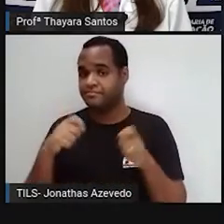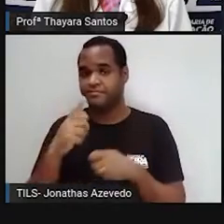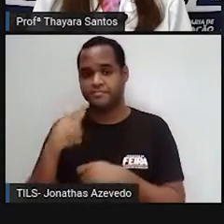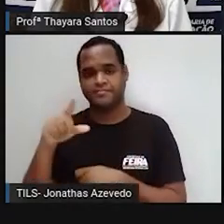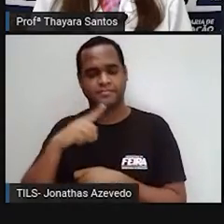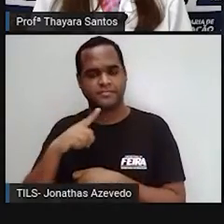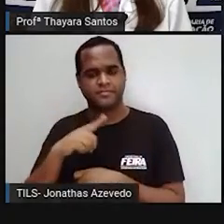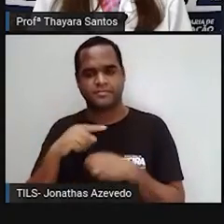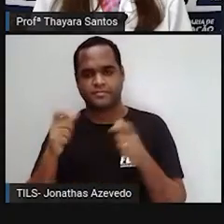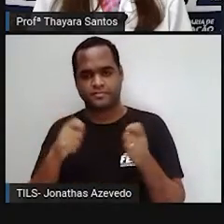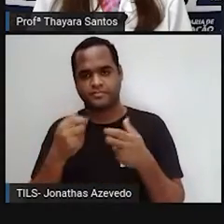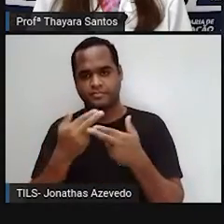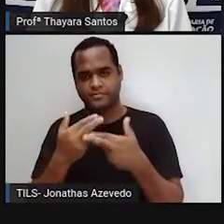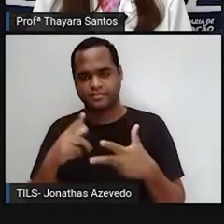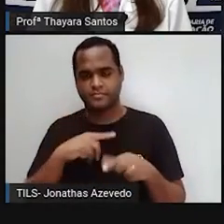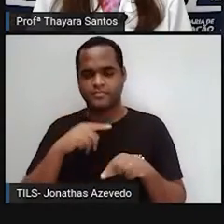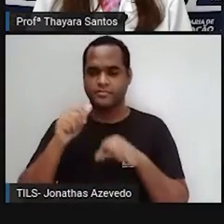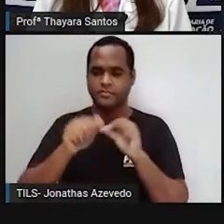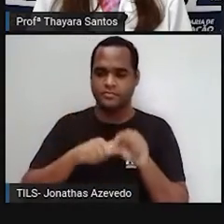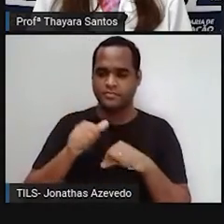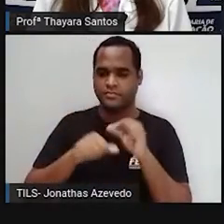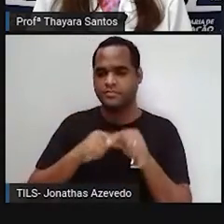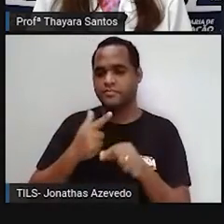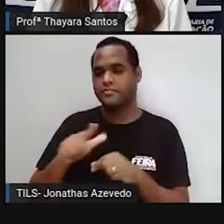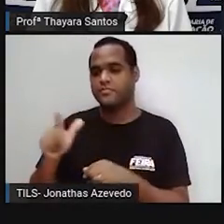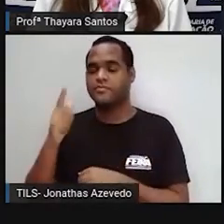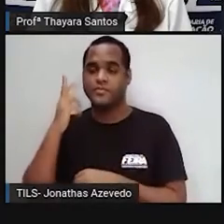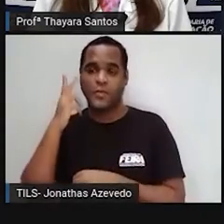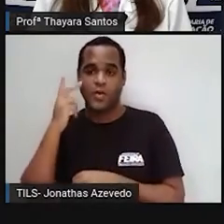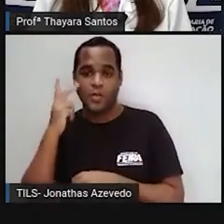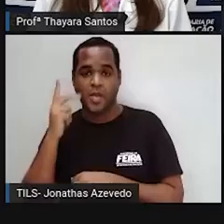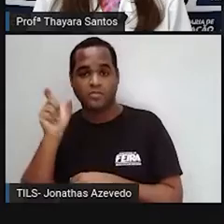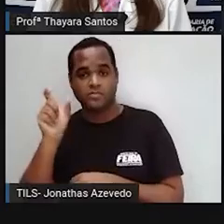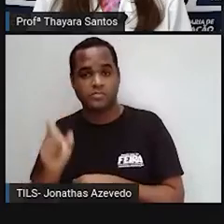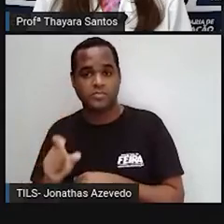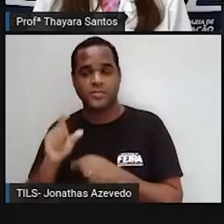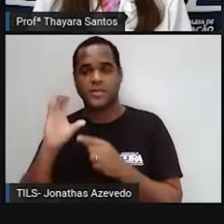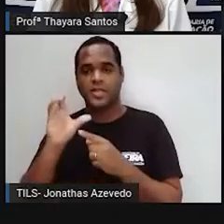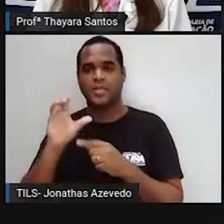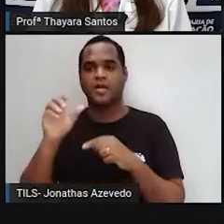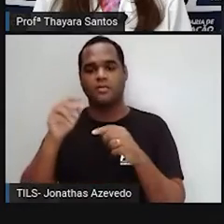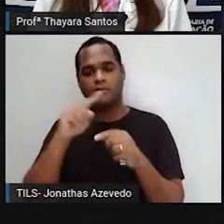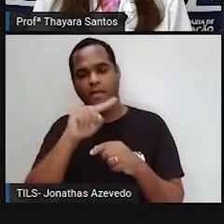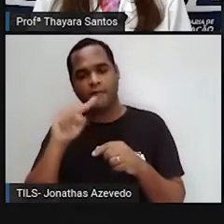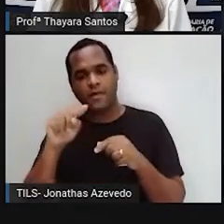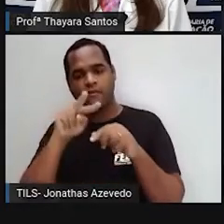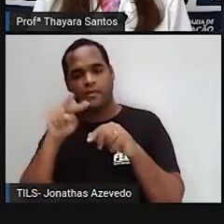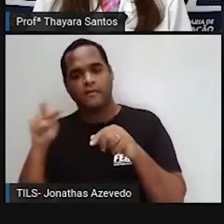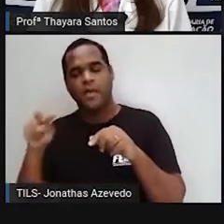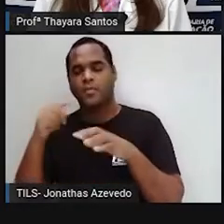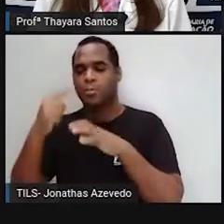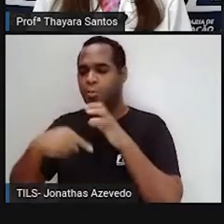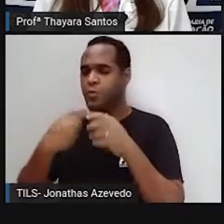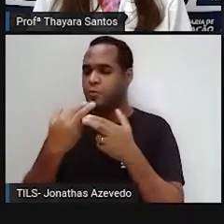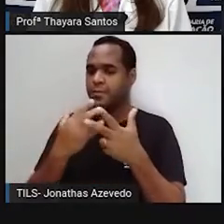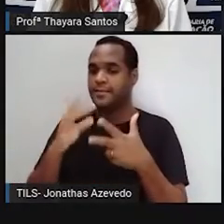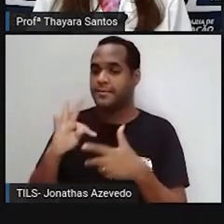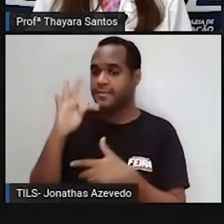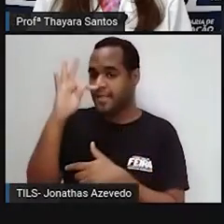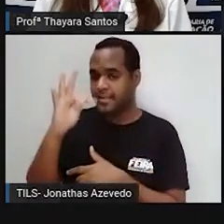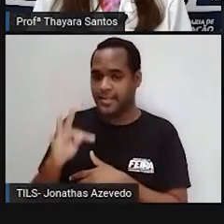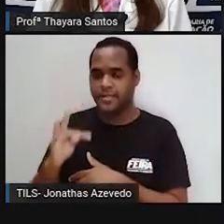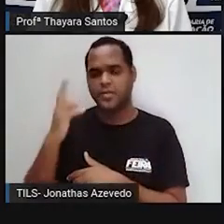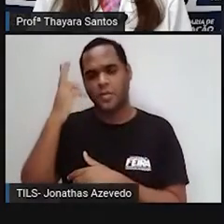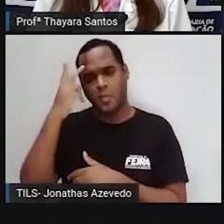climáticas, elas são mudanças nesses padrões do clima ao redor do mundo. Então, gente tem um aumento da temperatura média